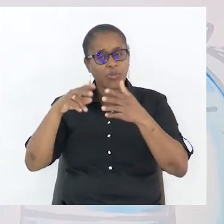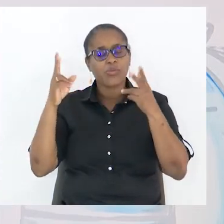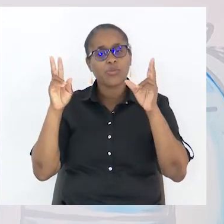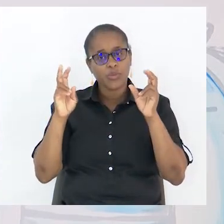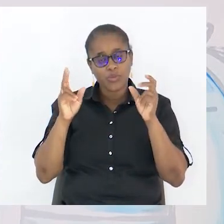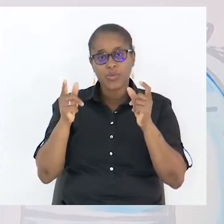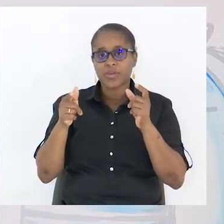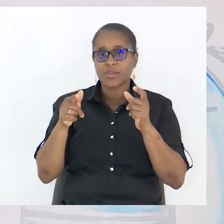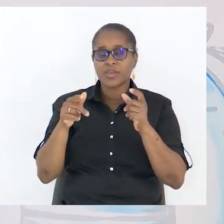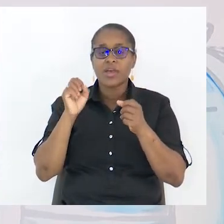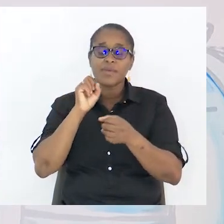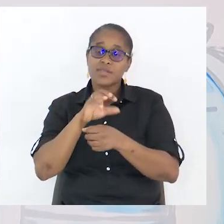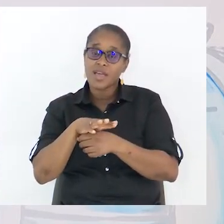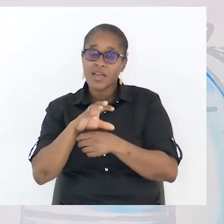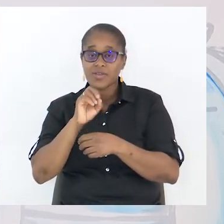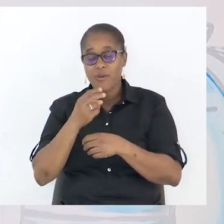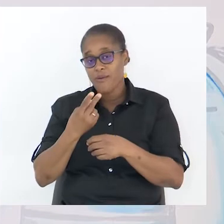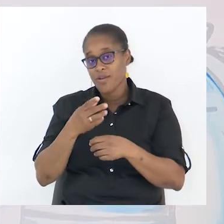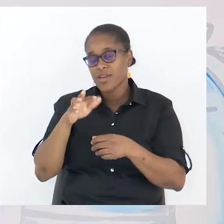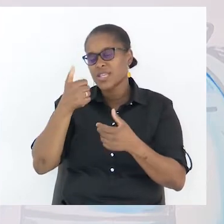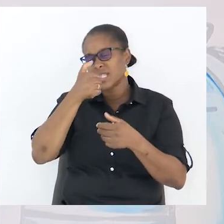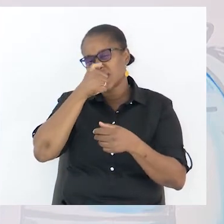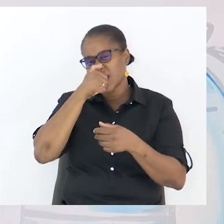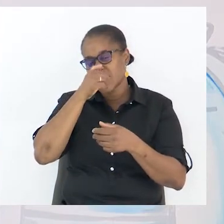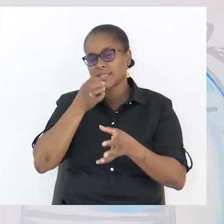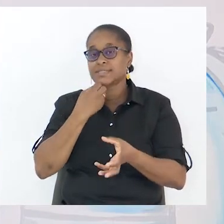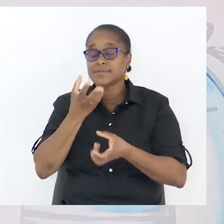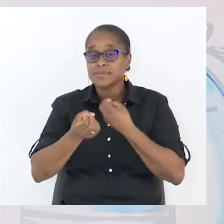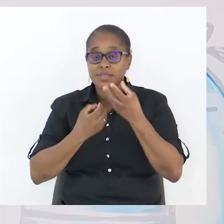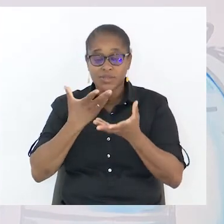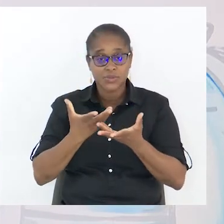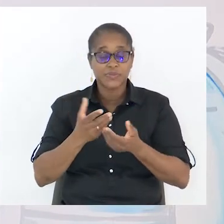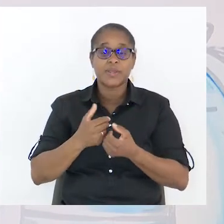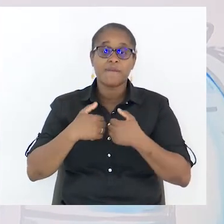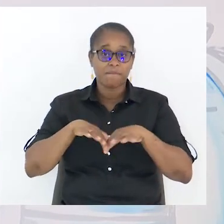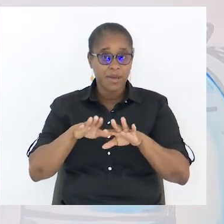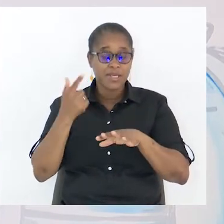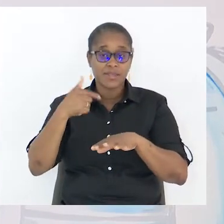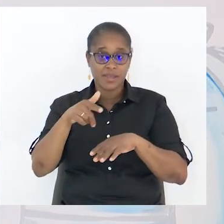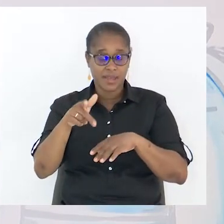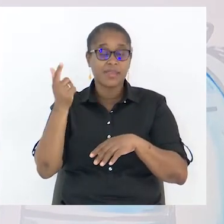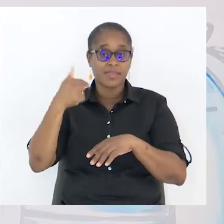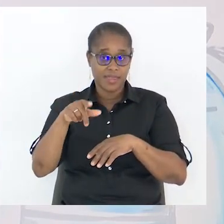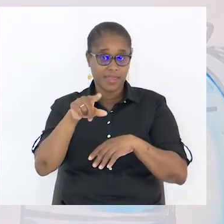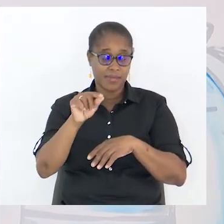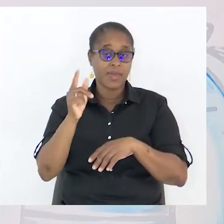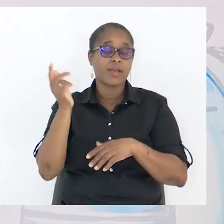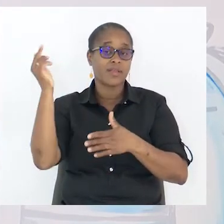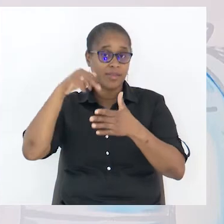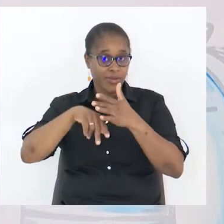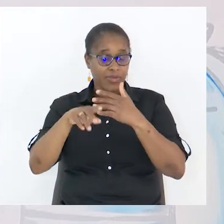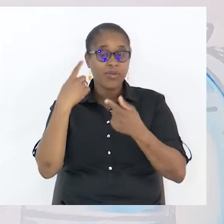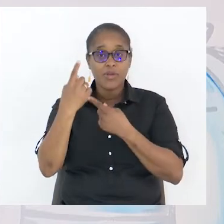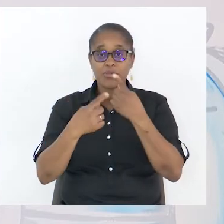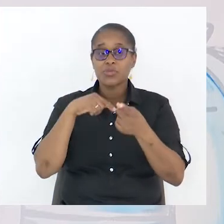ou então a mensagem, é cheia de argumentação. Mas, terás também lá dentro, alguns outros